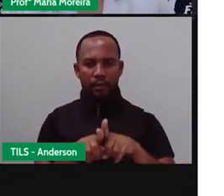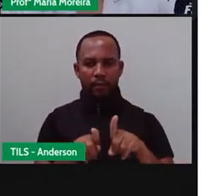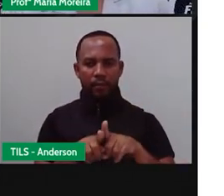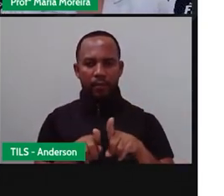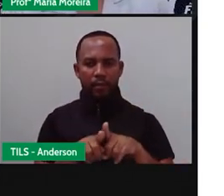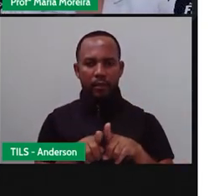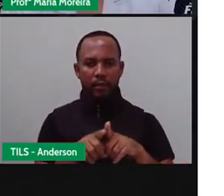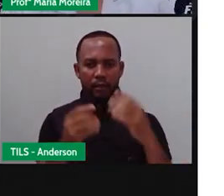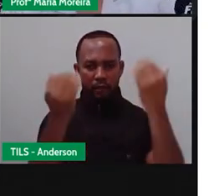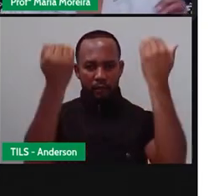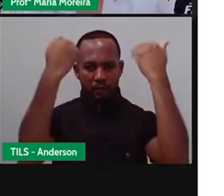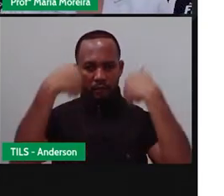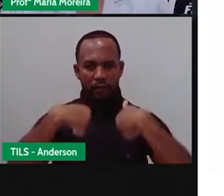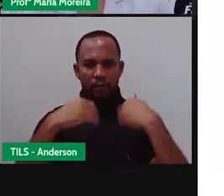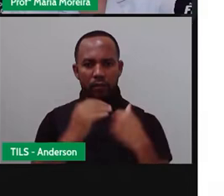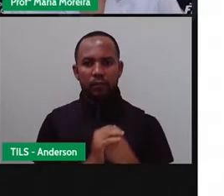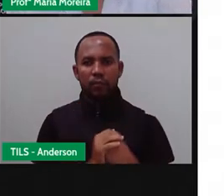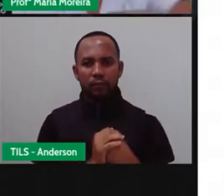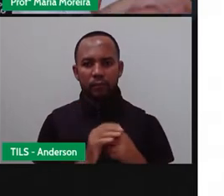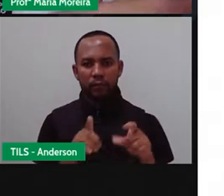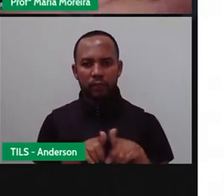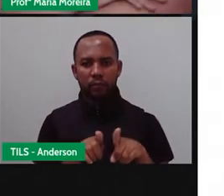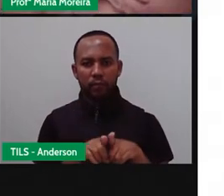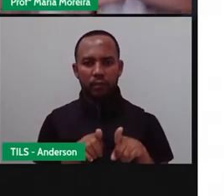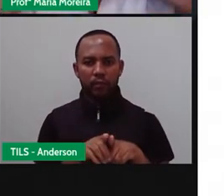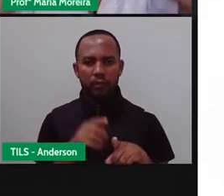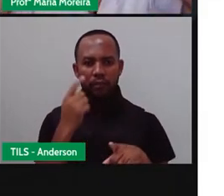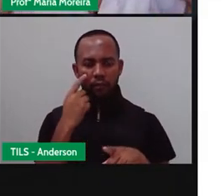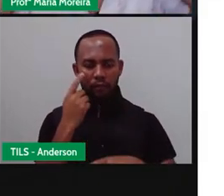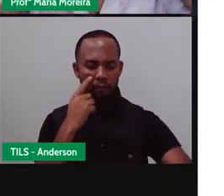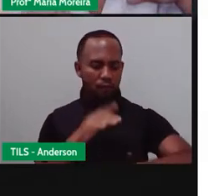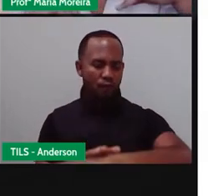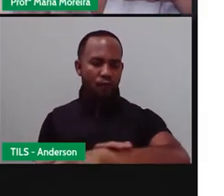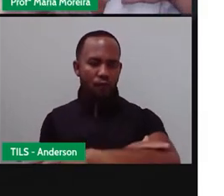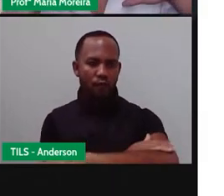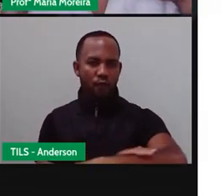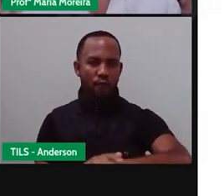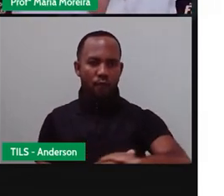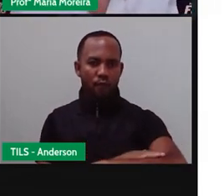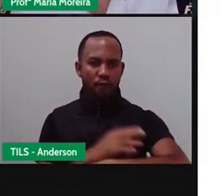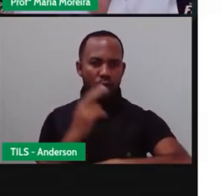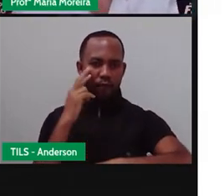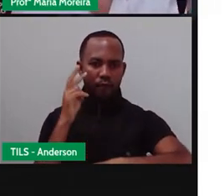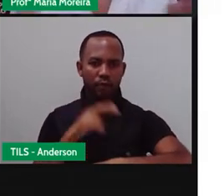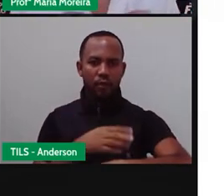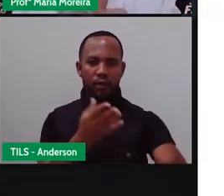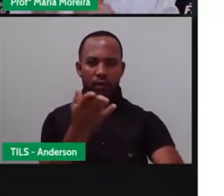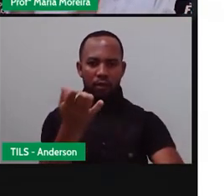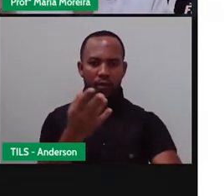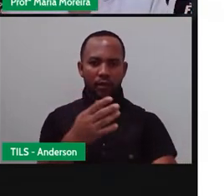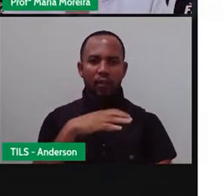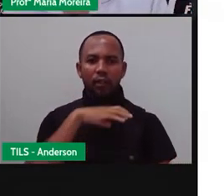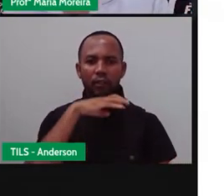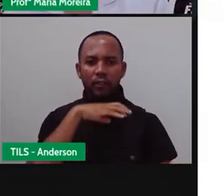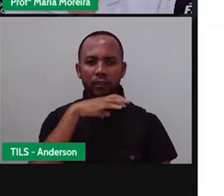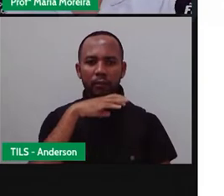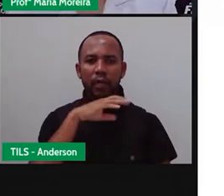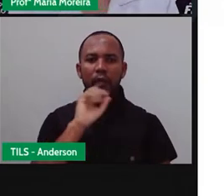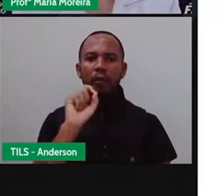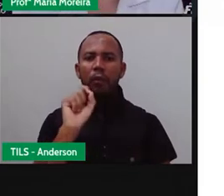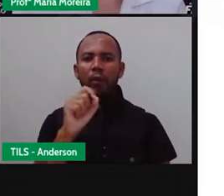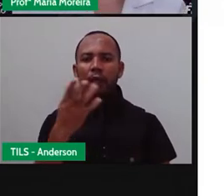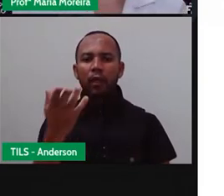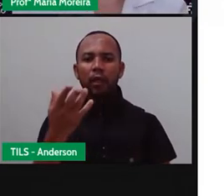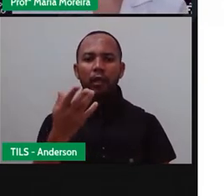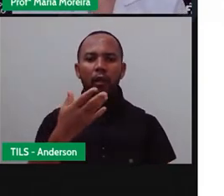interna. E a epiderme, que é isso aqui que a gente está visualizando. Olha, olha esses animais aí. O que é a derme, que é